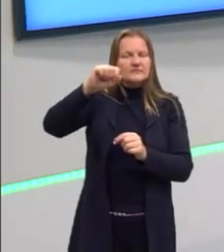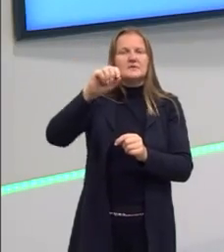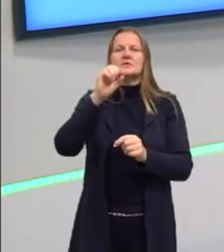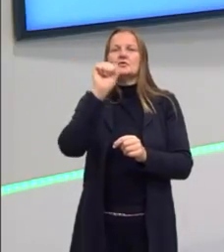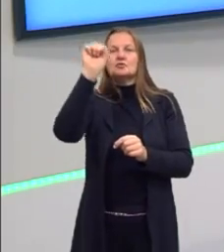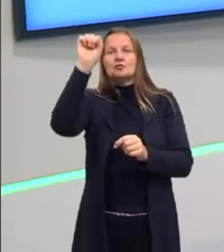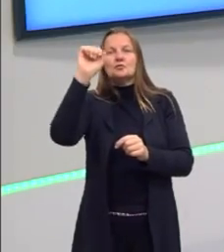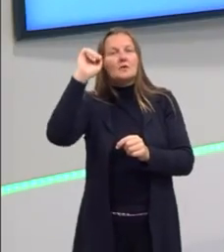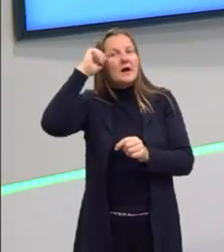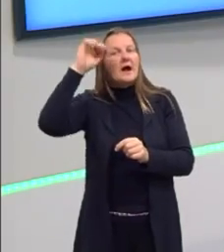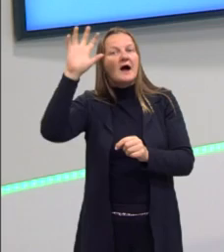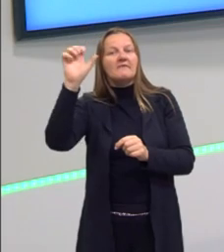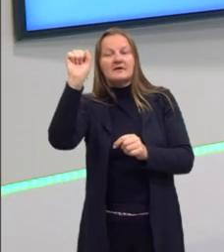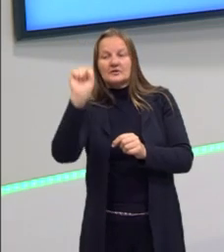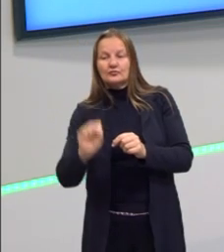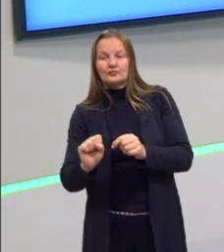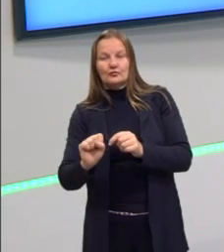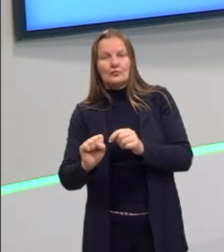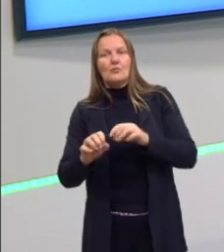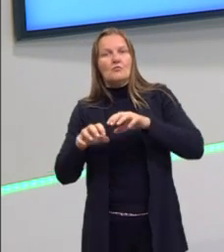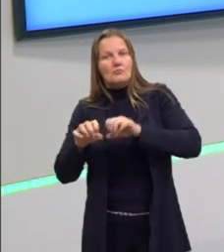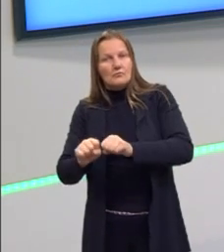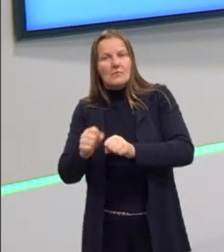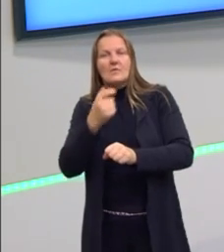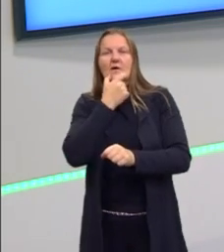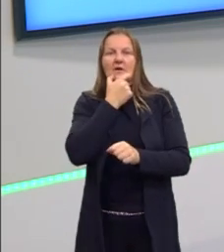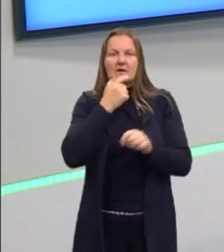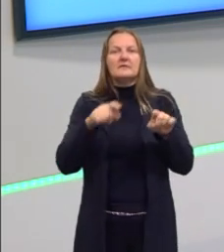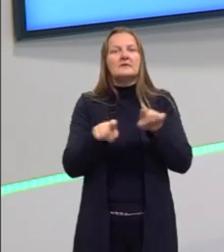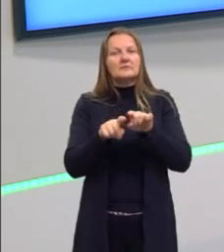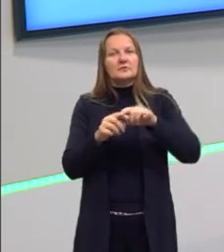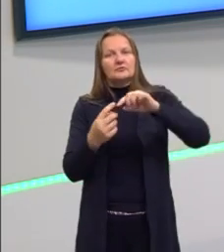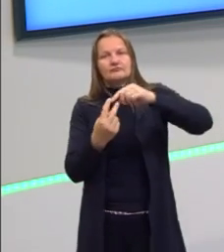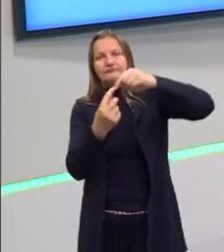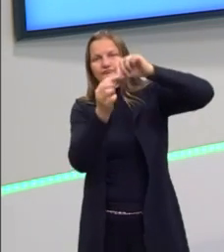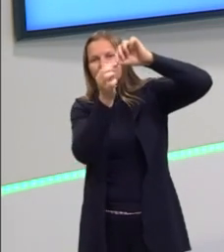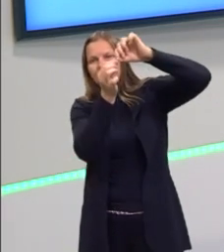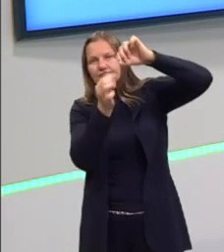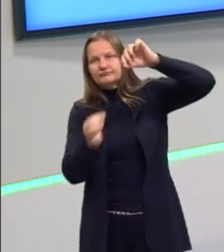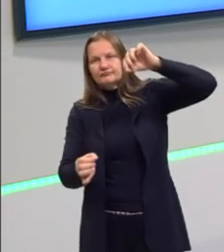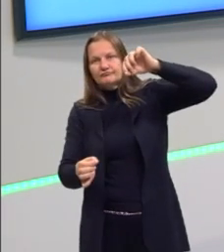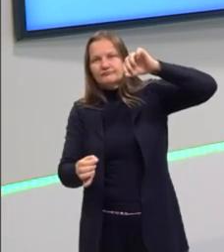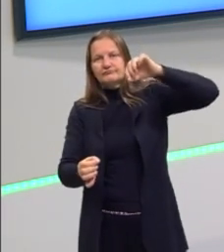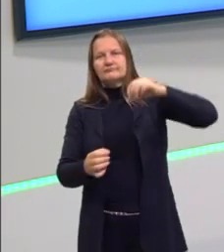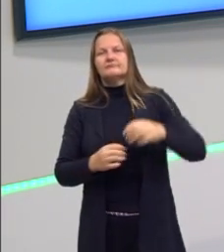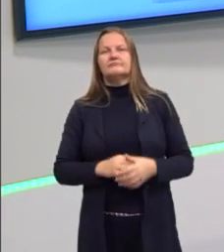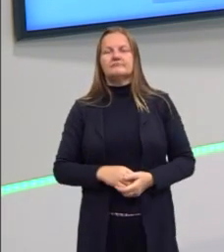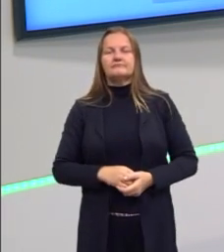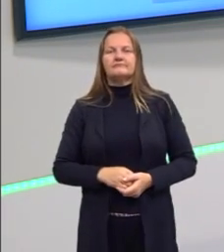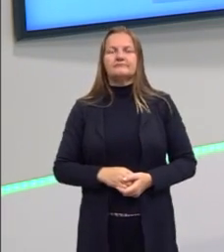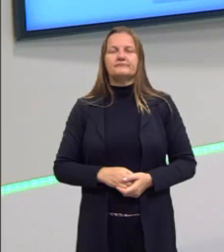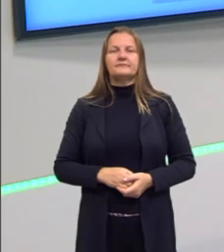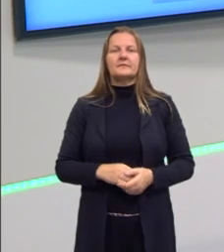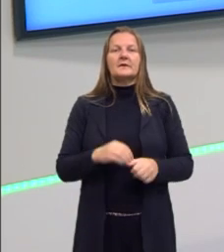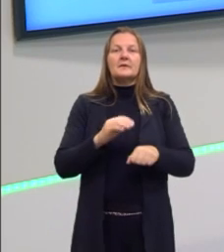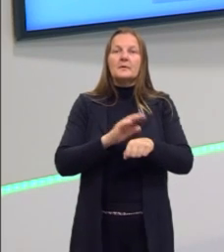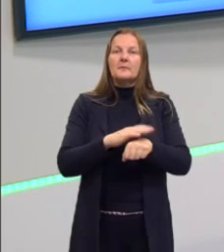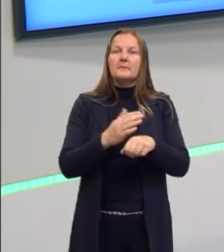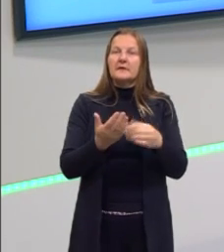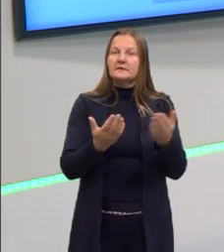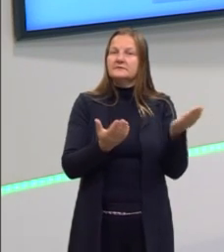que é bem interessante sobre isso, e o pano de fundo é justamente a construção dessa linha férrea, tá? Vamos passar mais um?